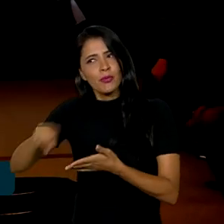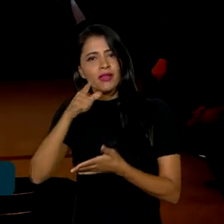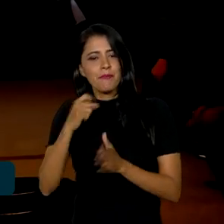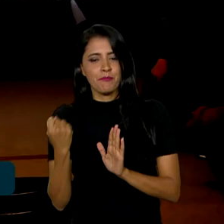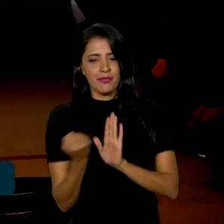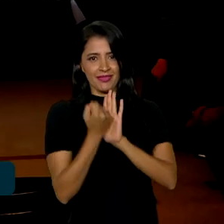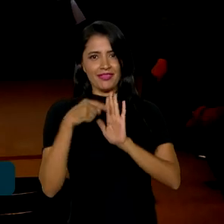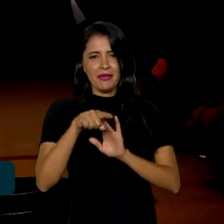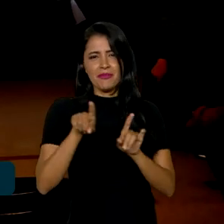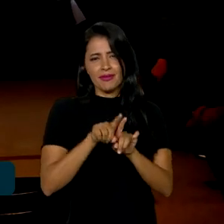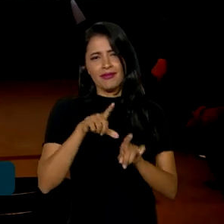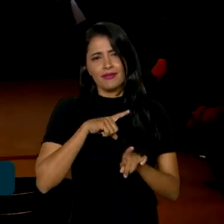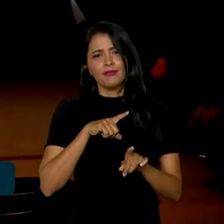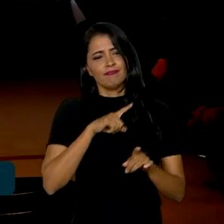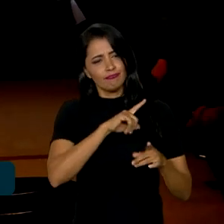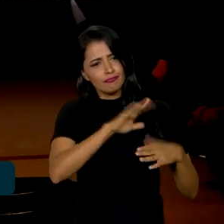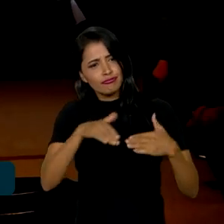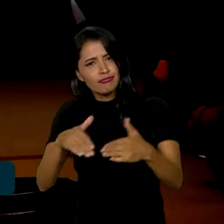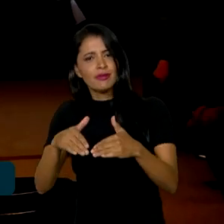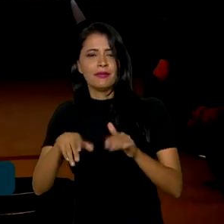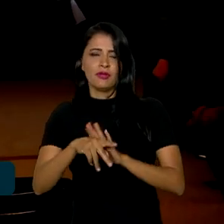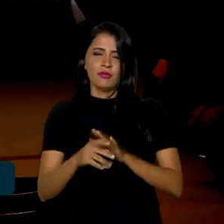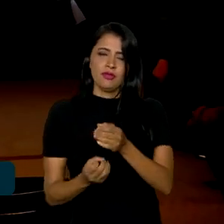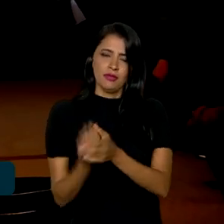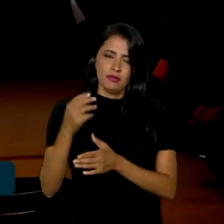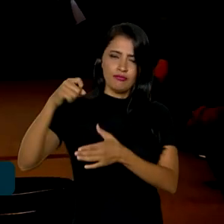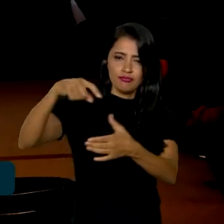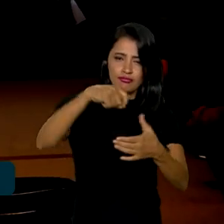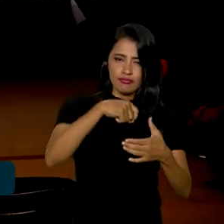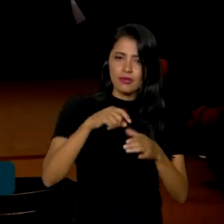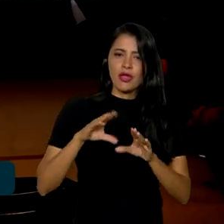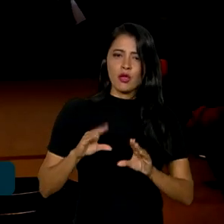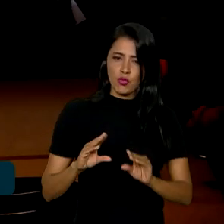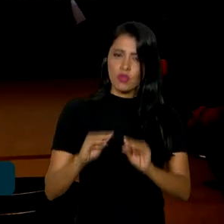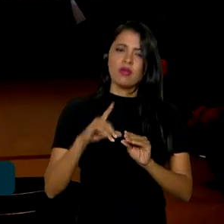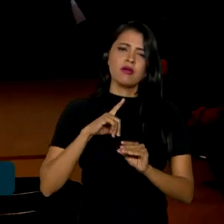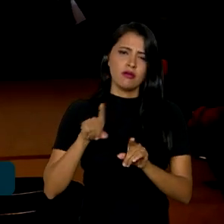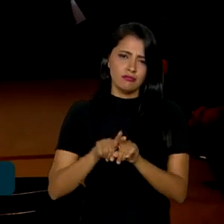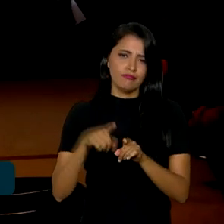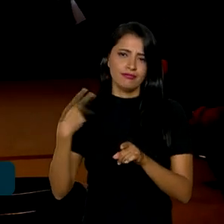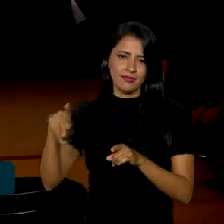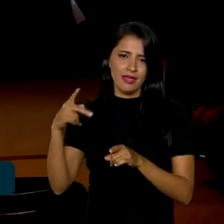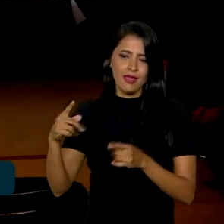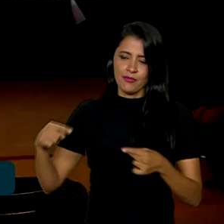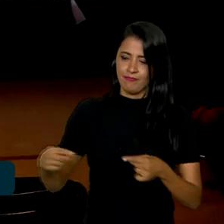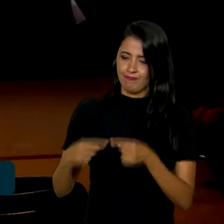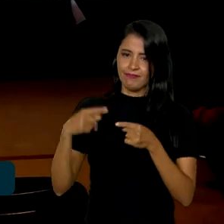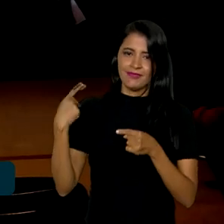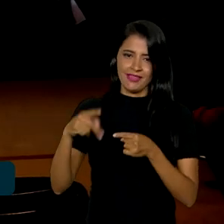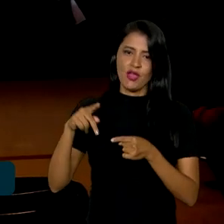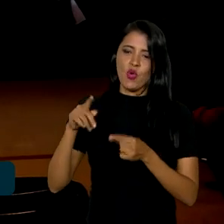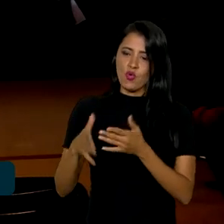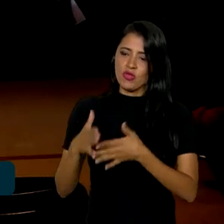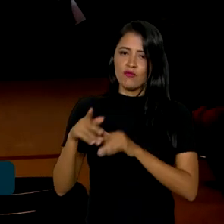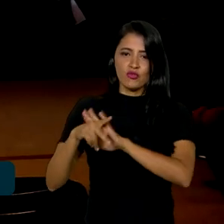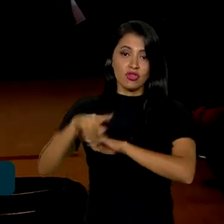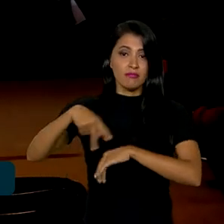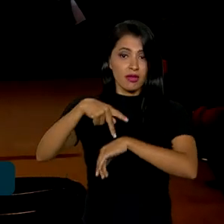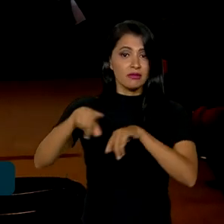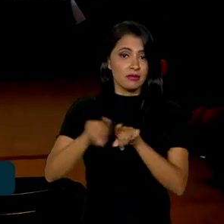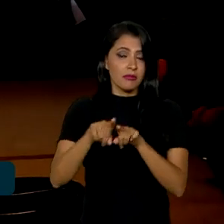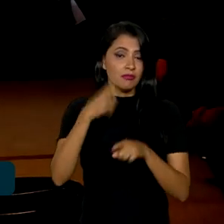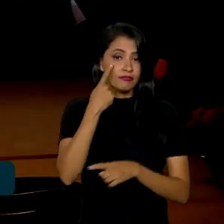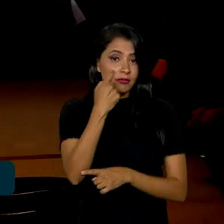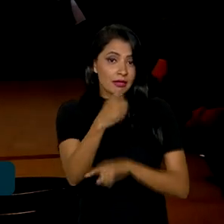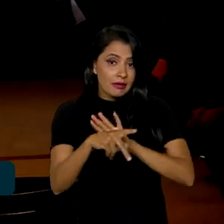Então, toda a cadeia produtiva do algodão é coberta de acordo com o nível de desenvolvimento da produção algodoeira em cada país e também dos